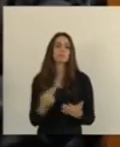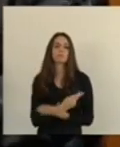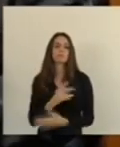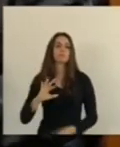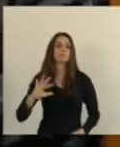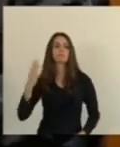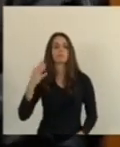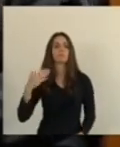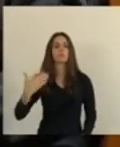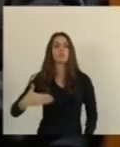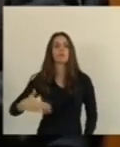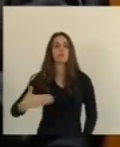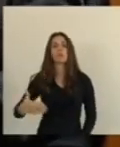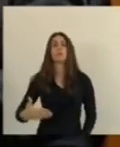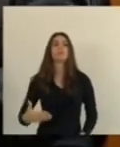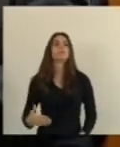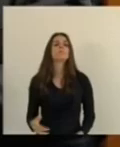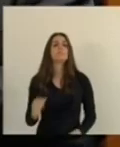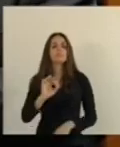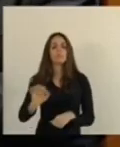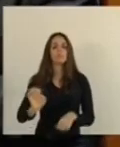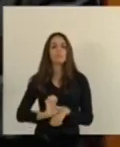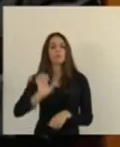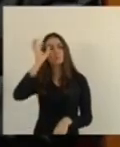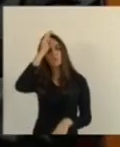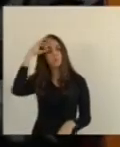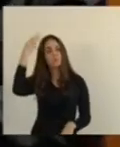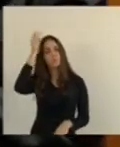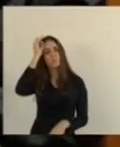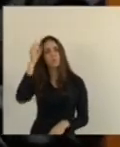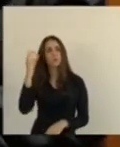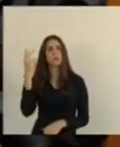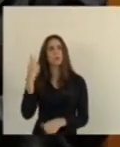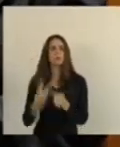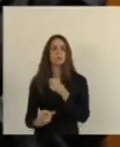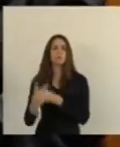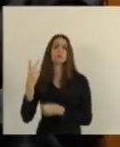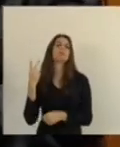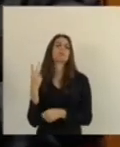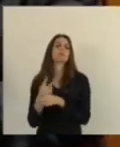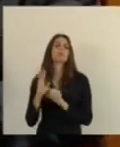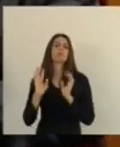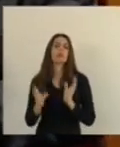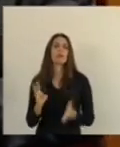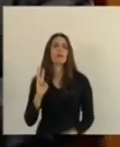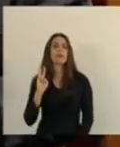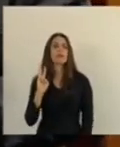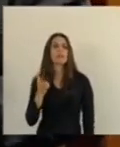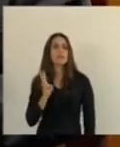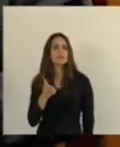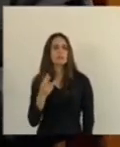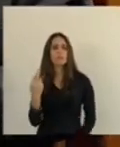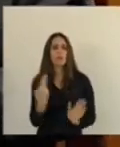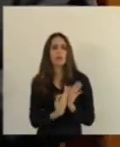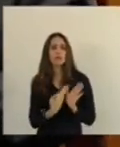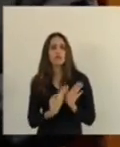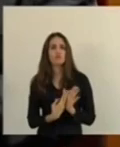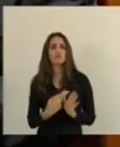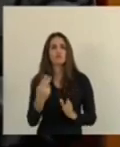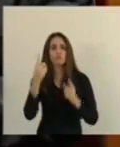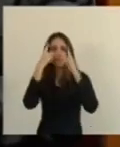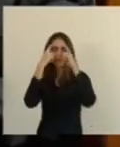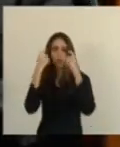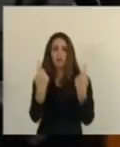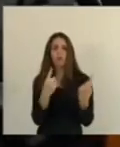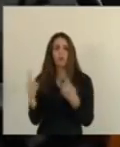é altíssimo no Estado do Espírito Santo. Somente nos dois últimos anos foram registrados mais de 3.500 mil ocorrências de violência contra